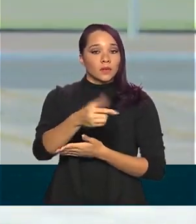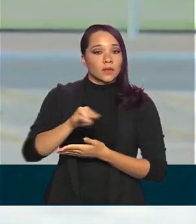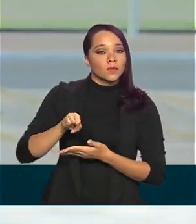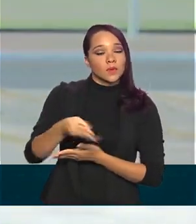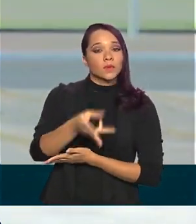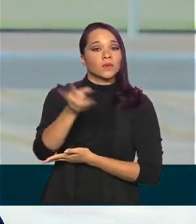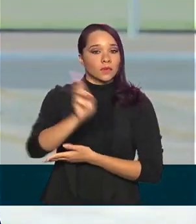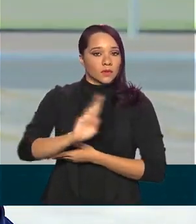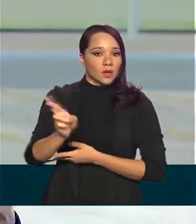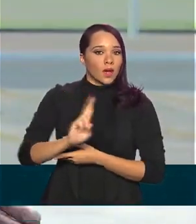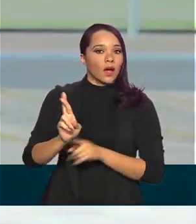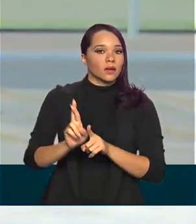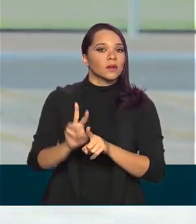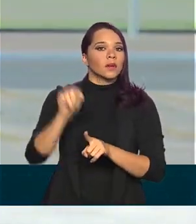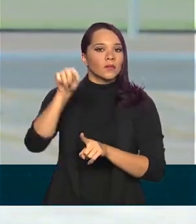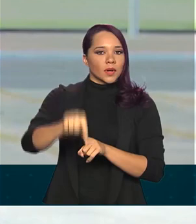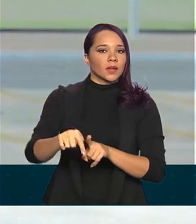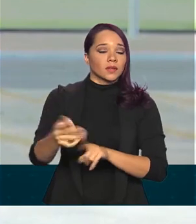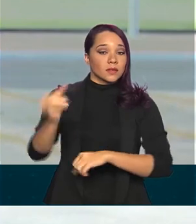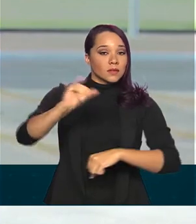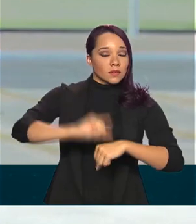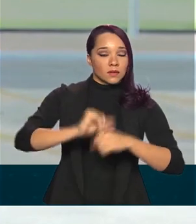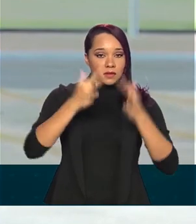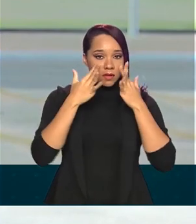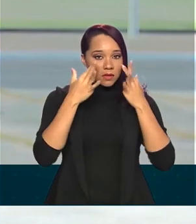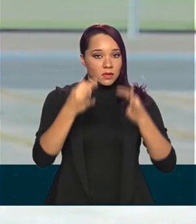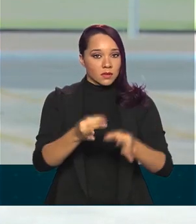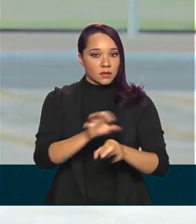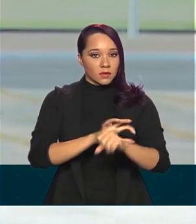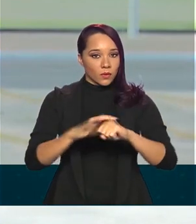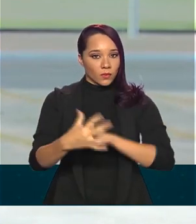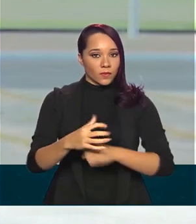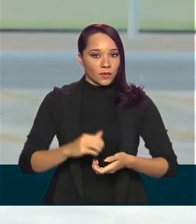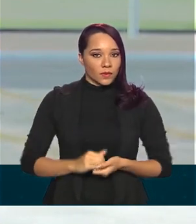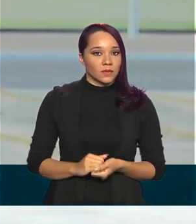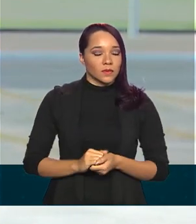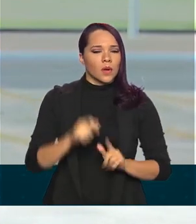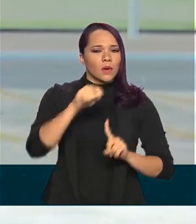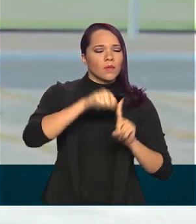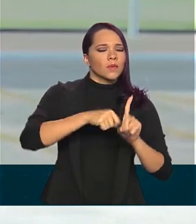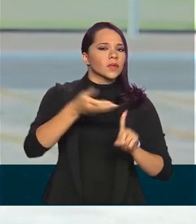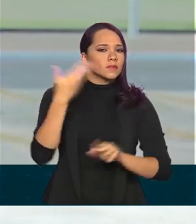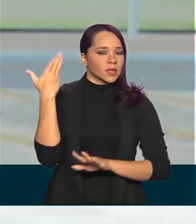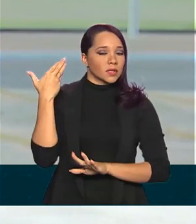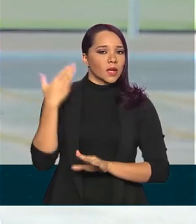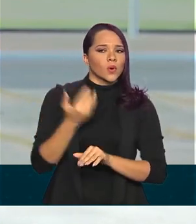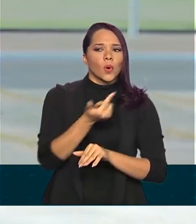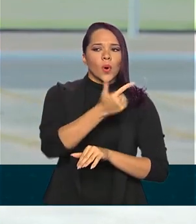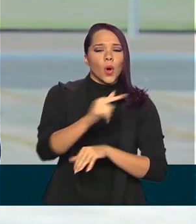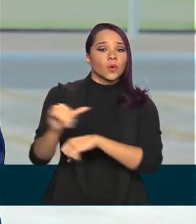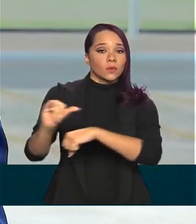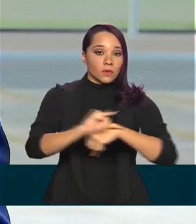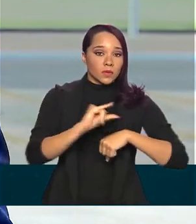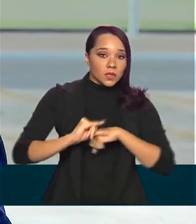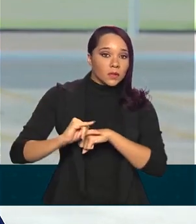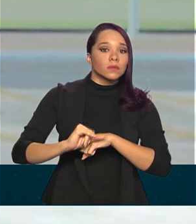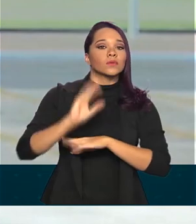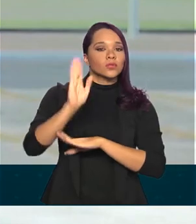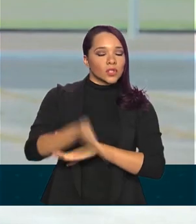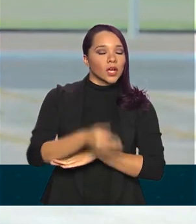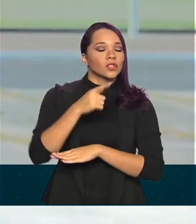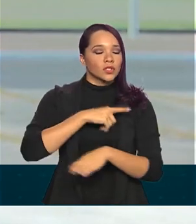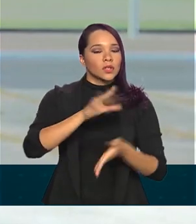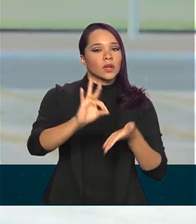para esses centros de atendimento da Covid. No mês passado, outras unidades já tinham sido